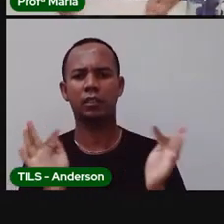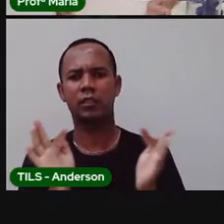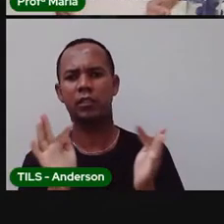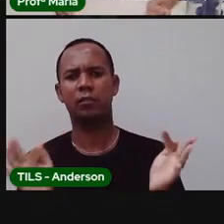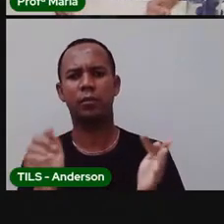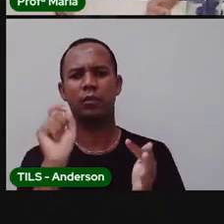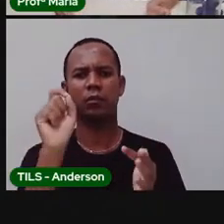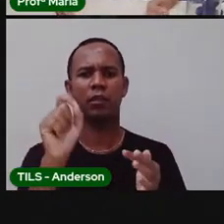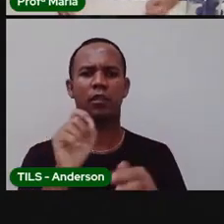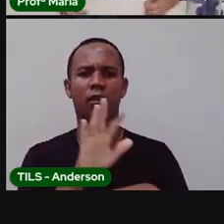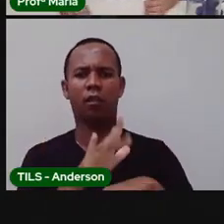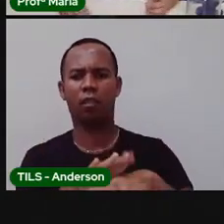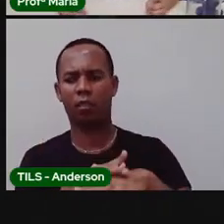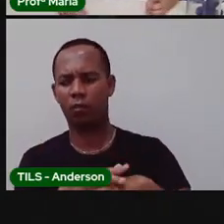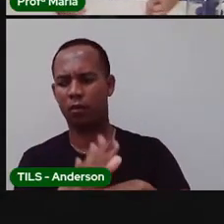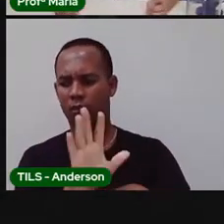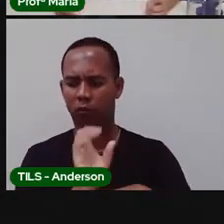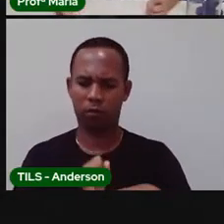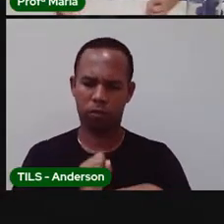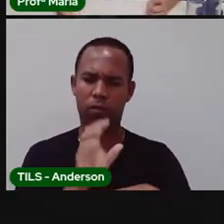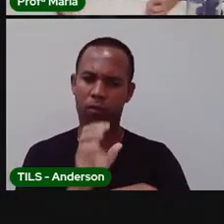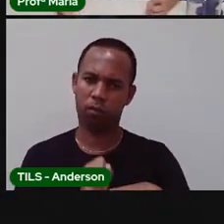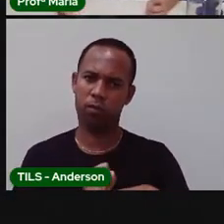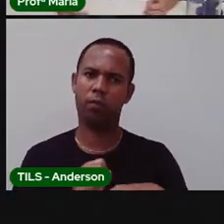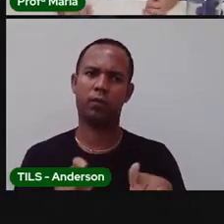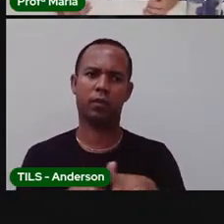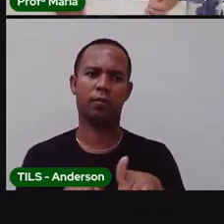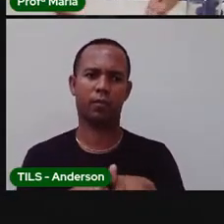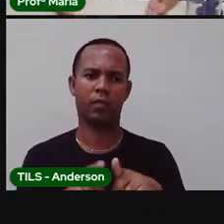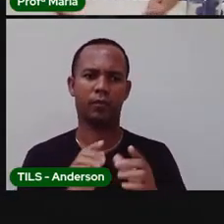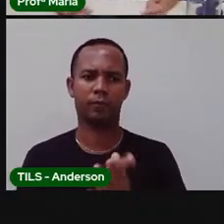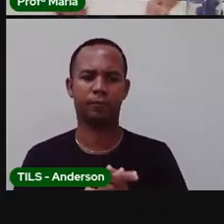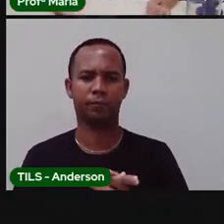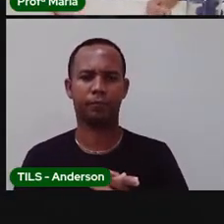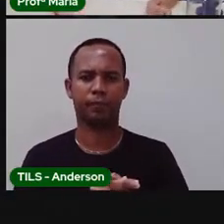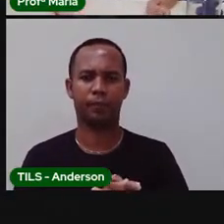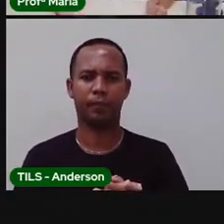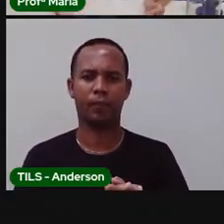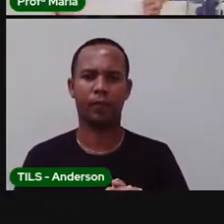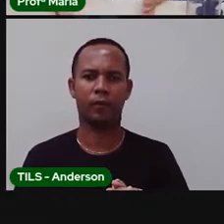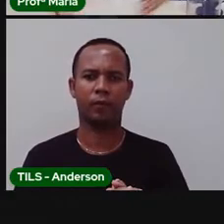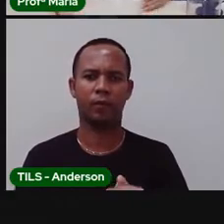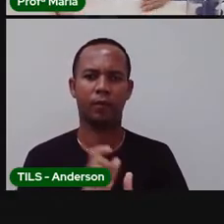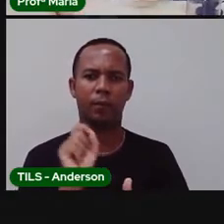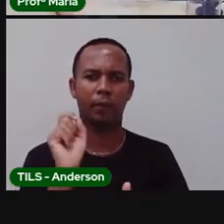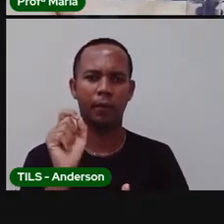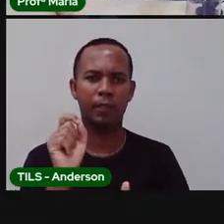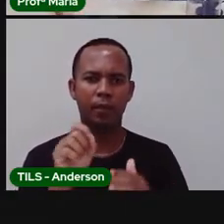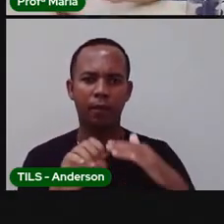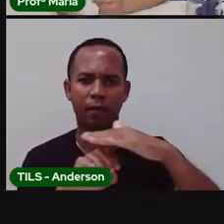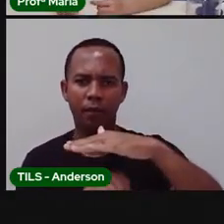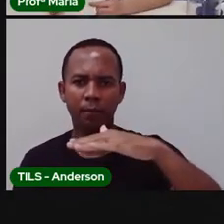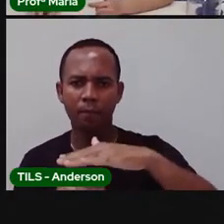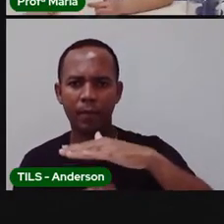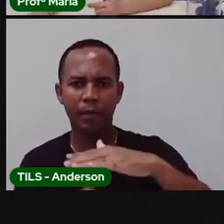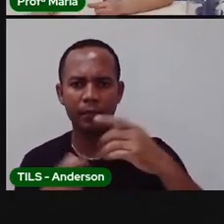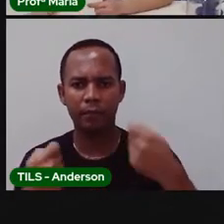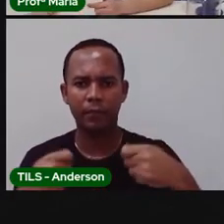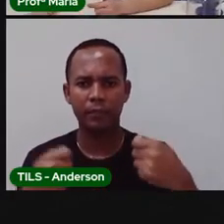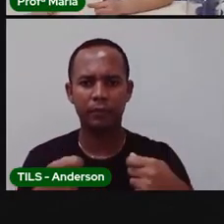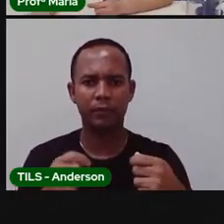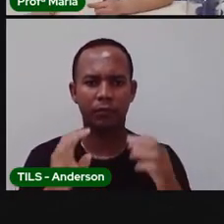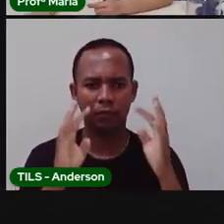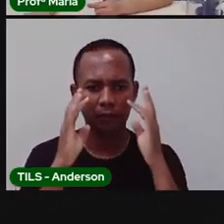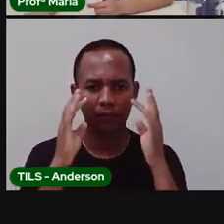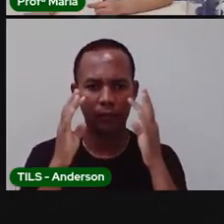doenças, né? E eu acredito que a Embasa, por ser uma empresa séria, ela não vai querer que aconteça isso com a população e também porque seria criminoso, né?